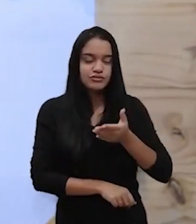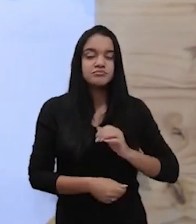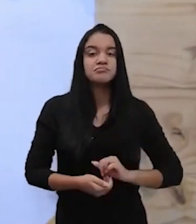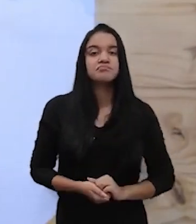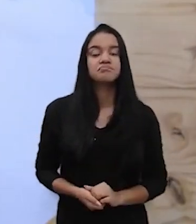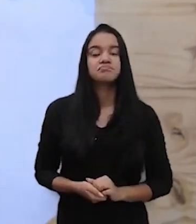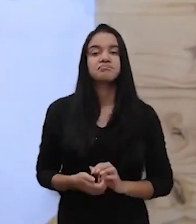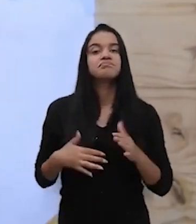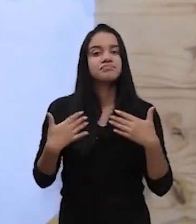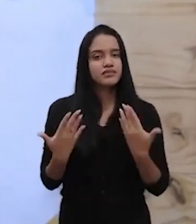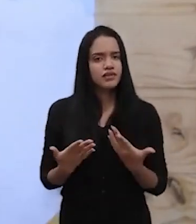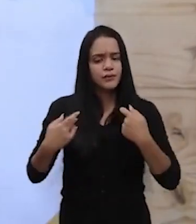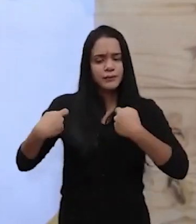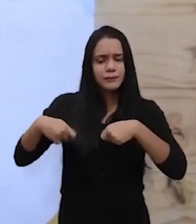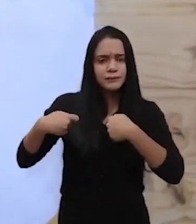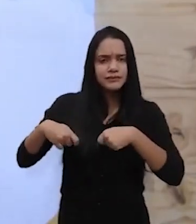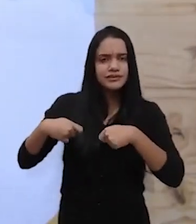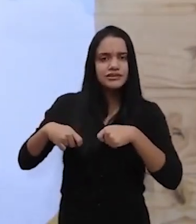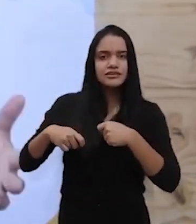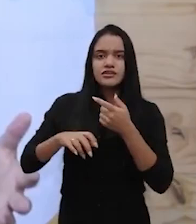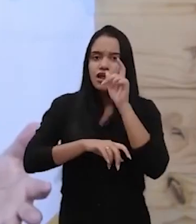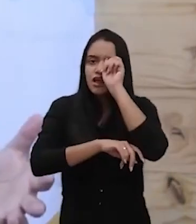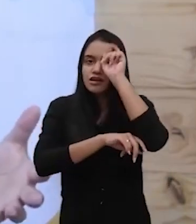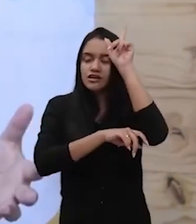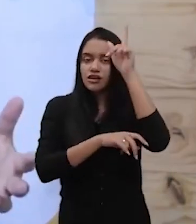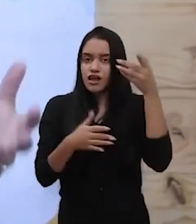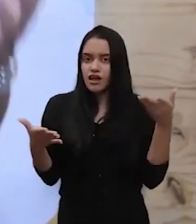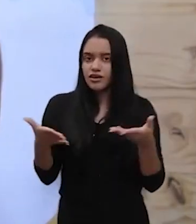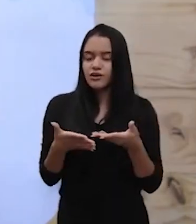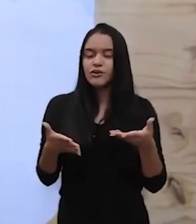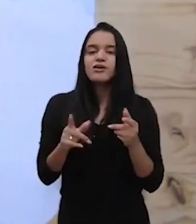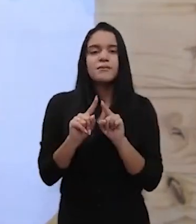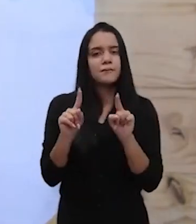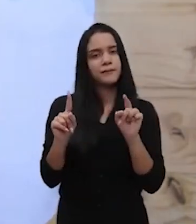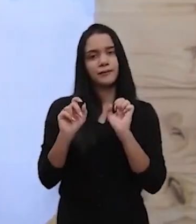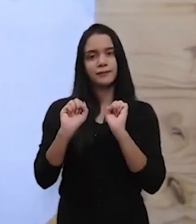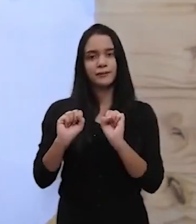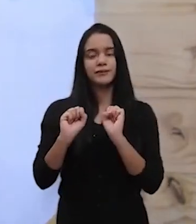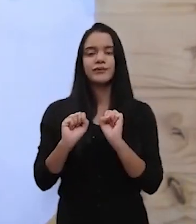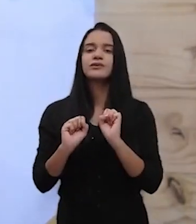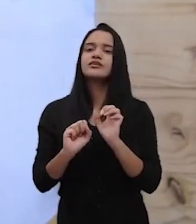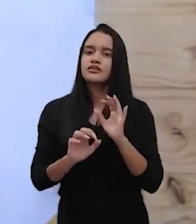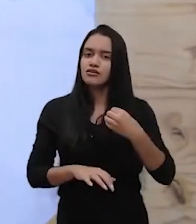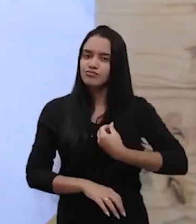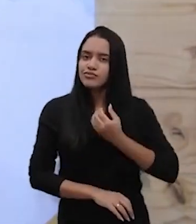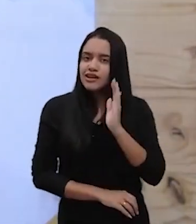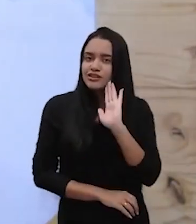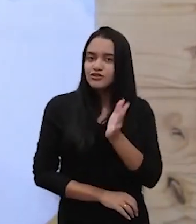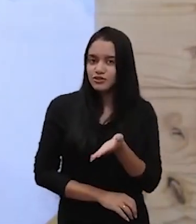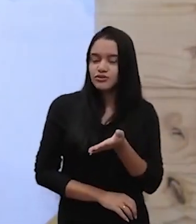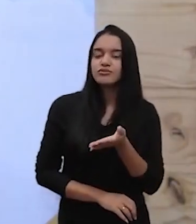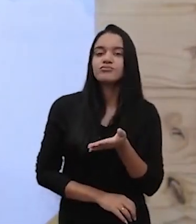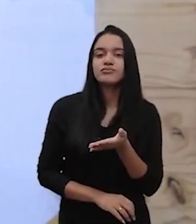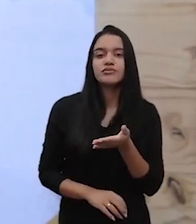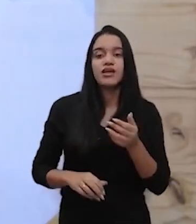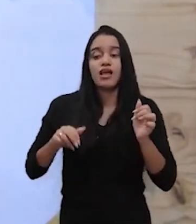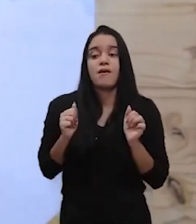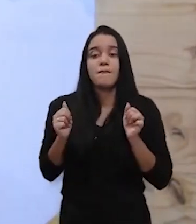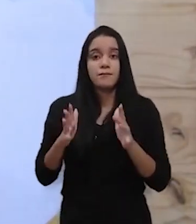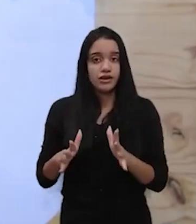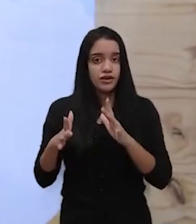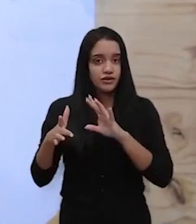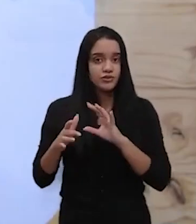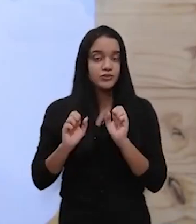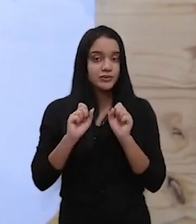Então, não necessariamente você precisa inventar a roda, mas você pode pegar aquilo que já existe e aplicá-la dentro do seu contexto.